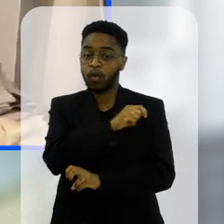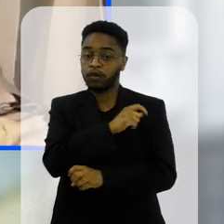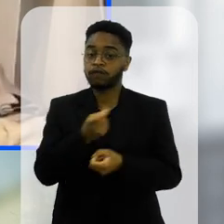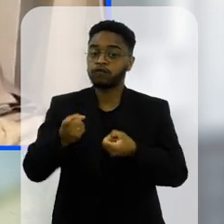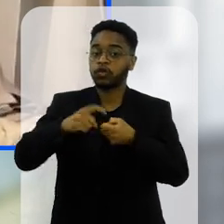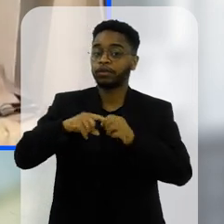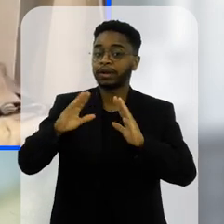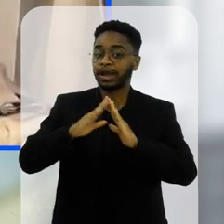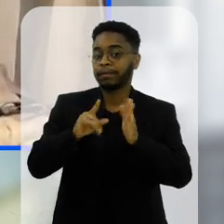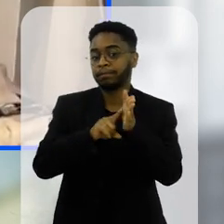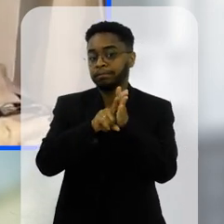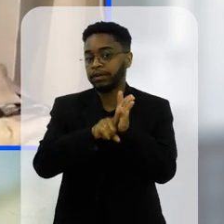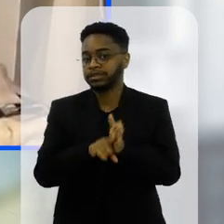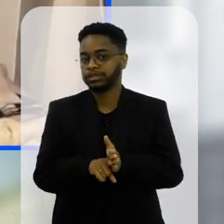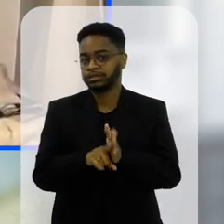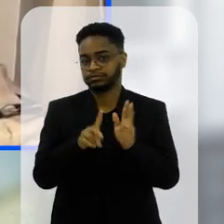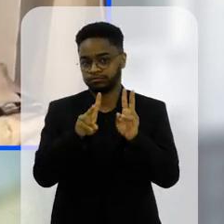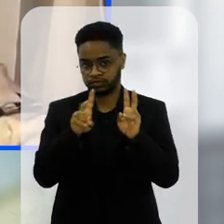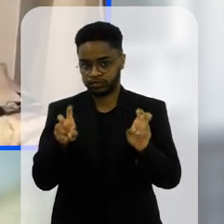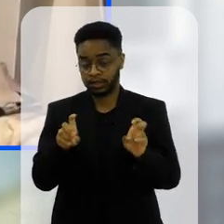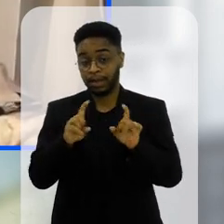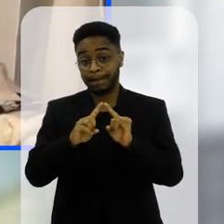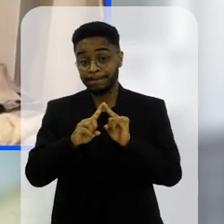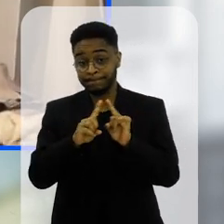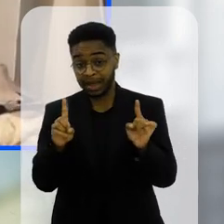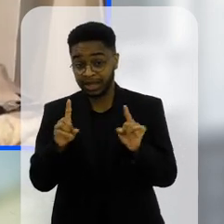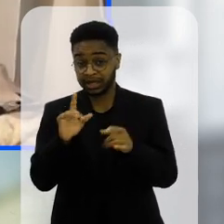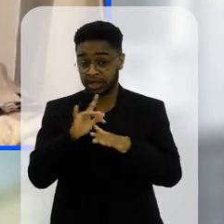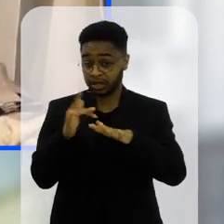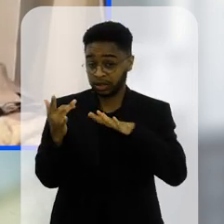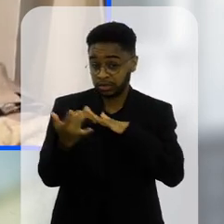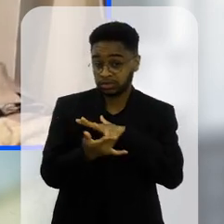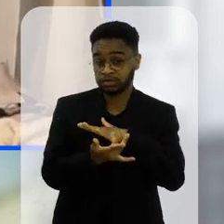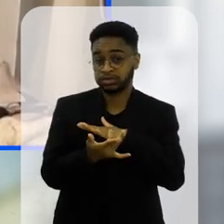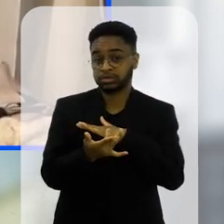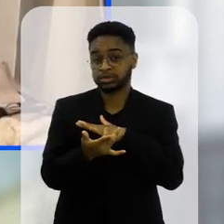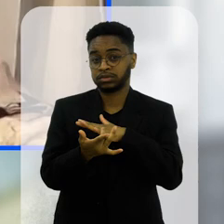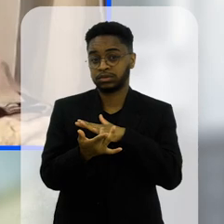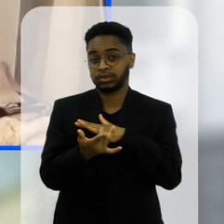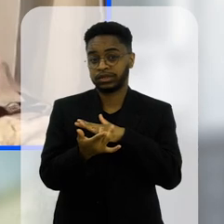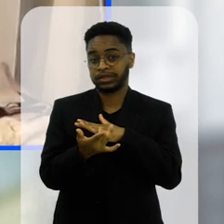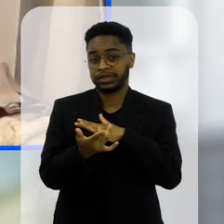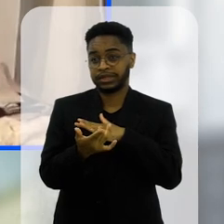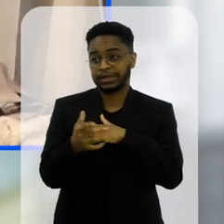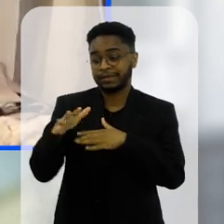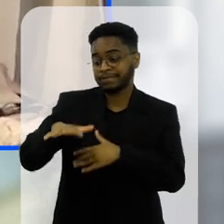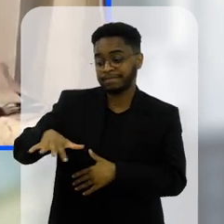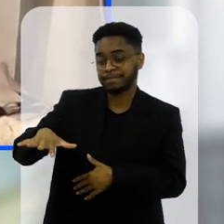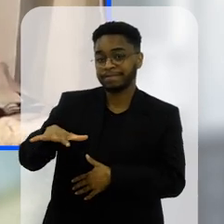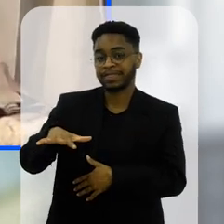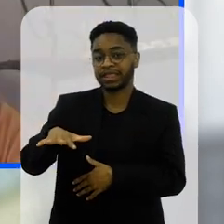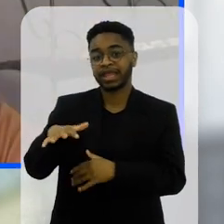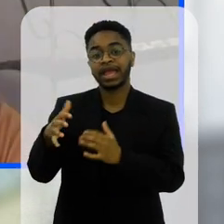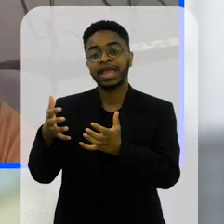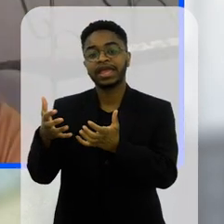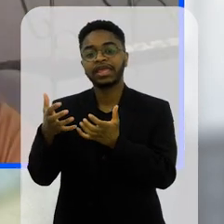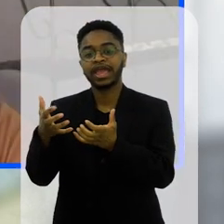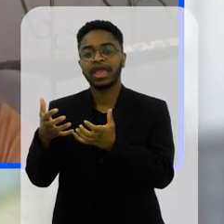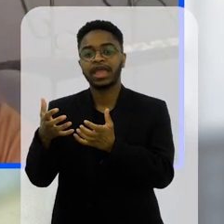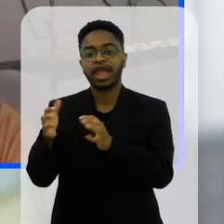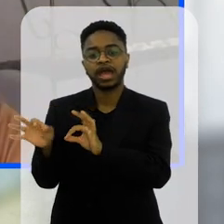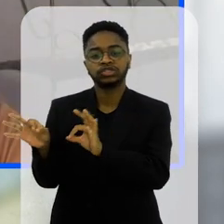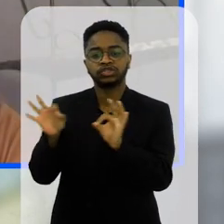casa e pesquisam sobre esse assunto né mas as redes sociais é um lugar que eles querem ver